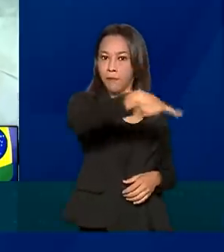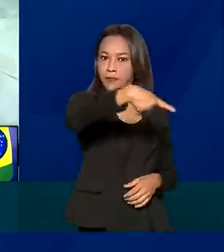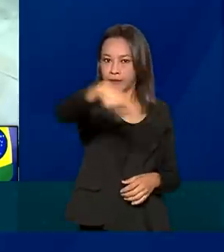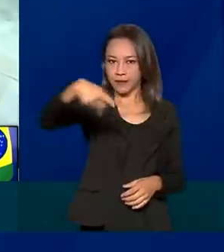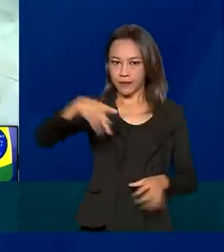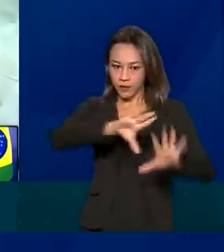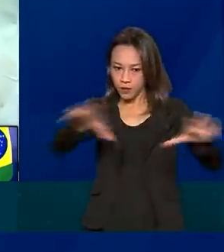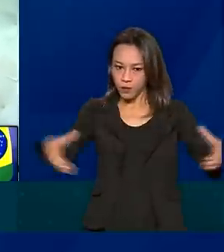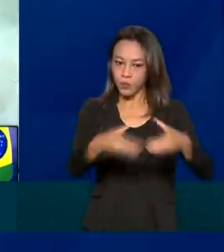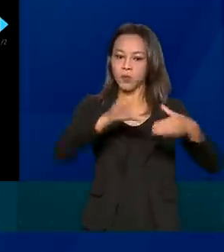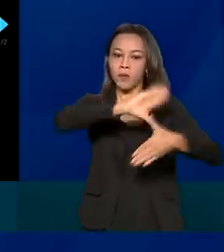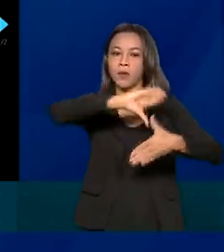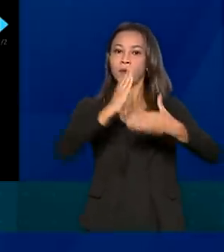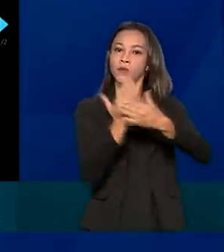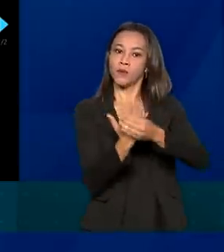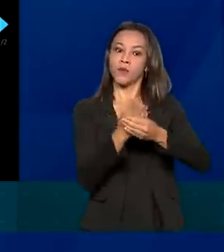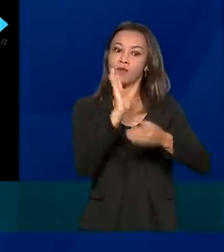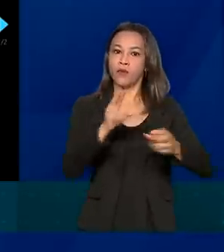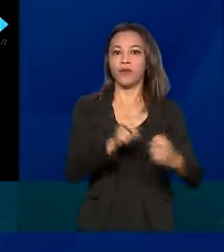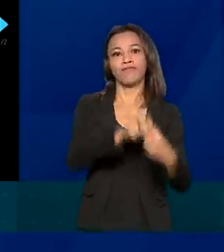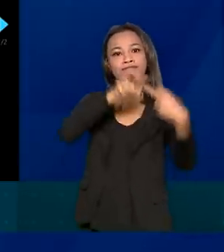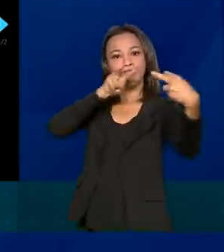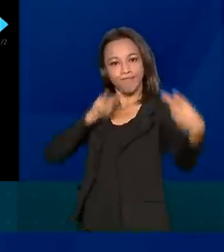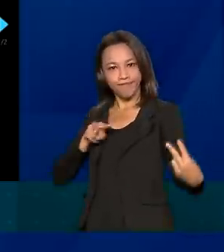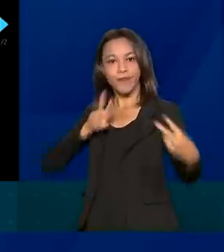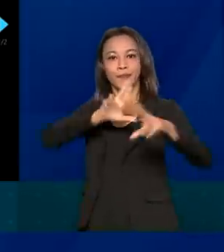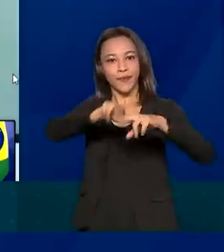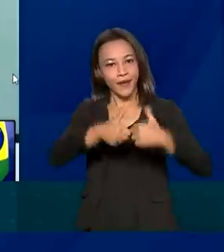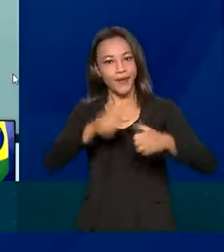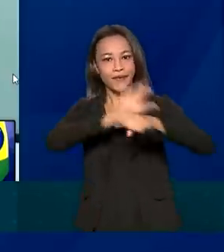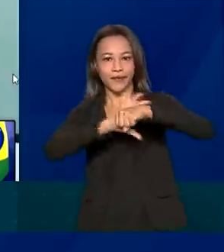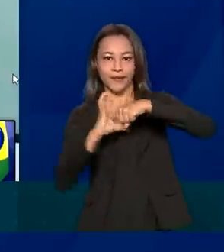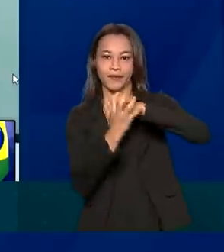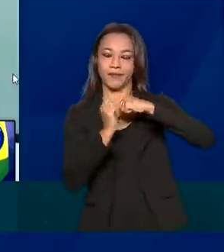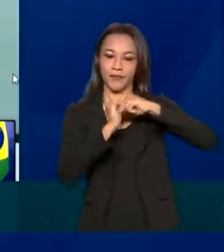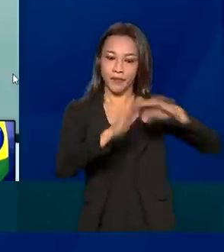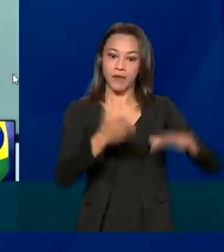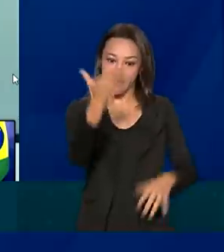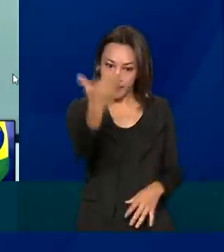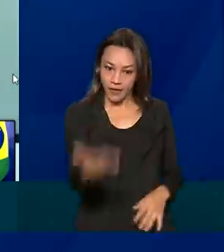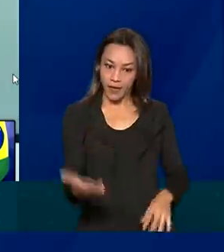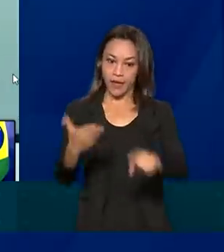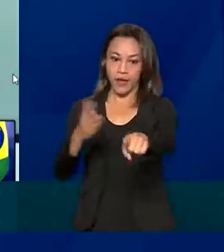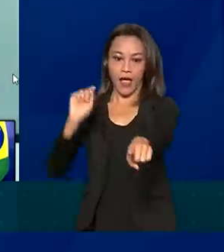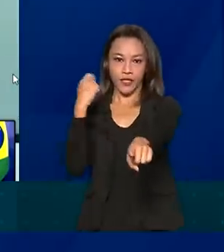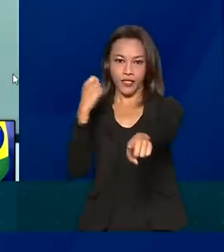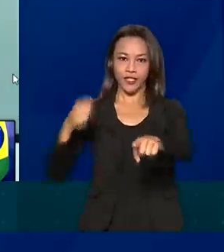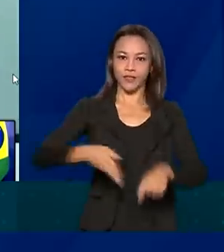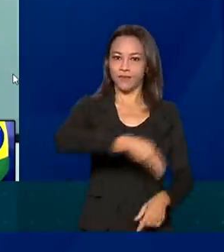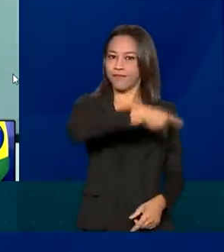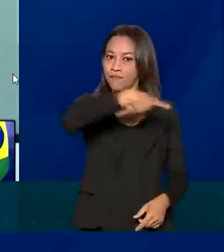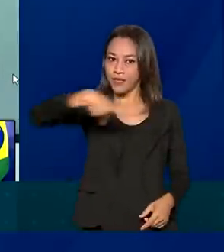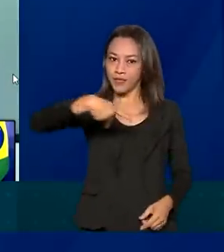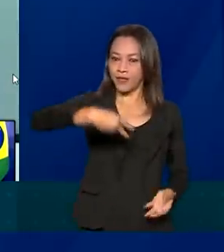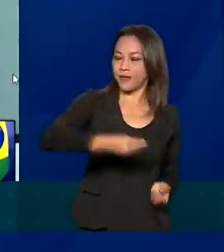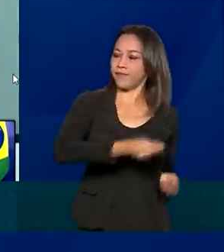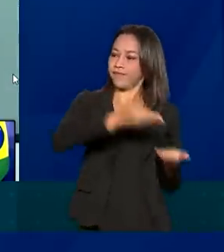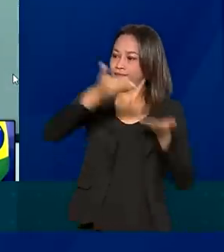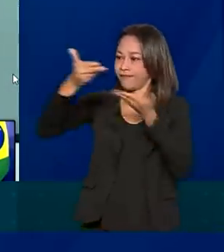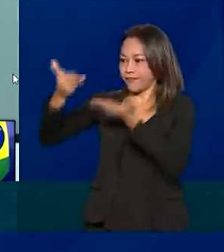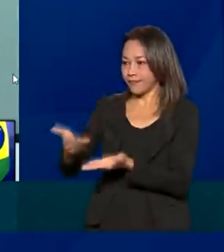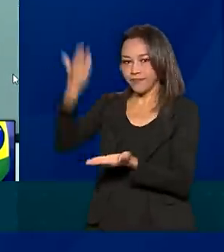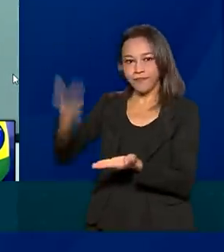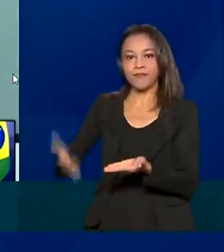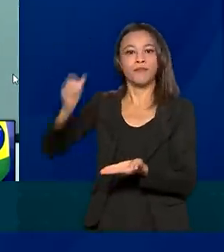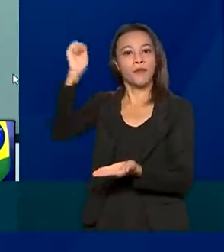Mercosul aconteceu mais uma vez à distância, por causa da pandemia. A Argentina passou o bastão para o Brasil, que assumiu a presidência